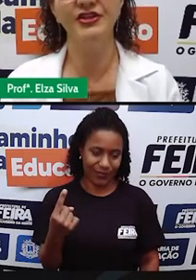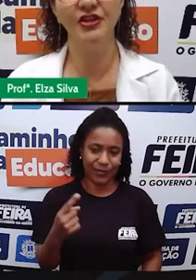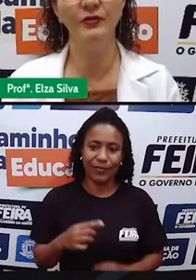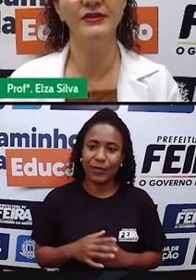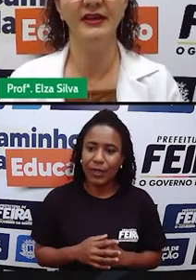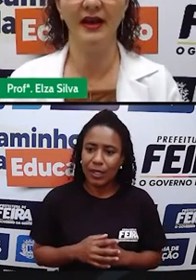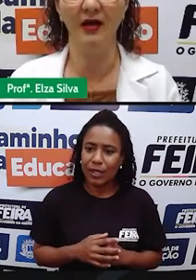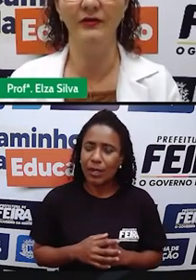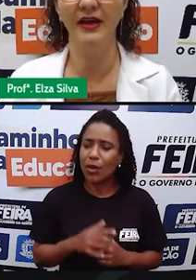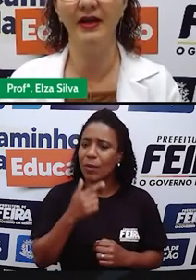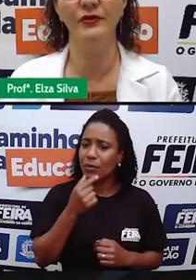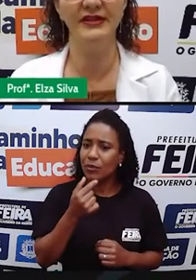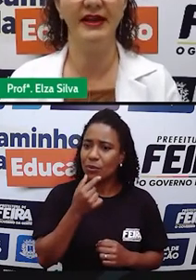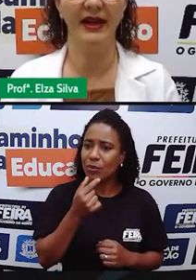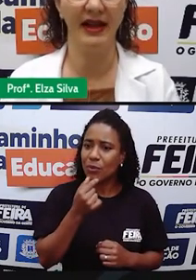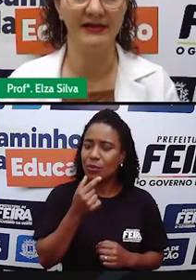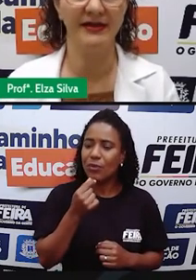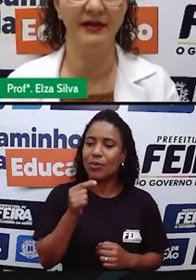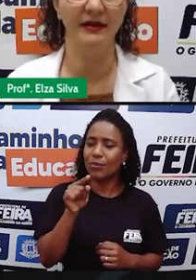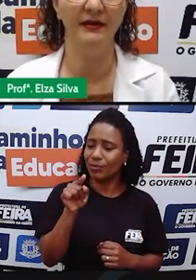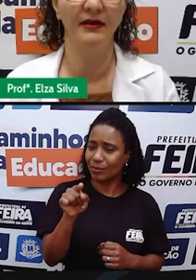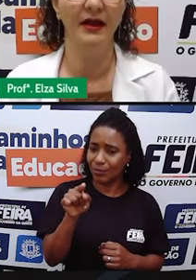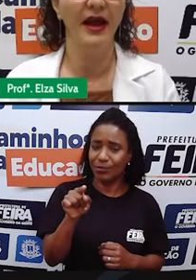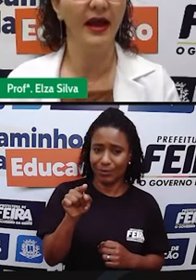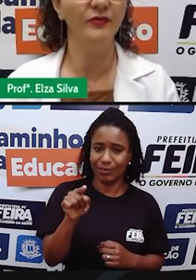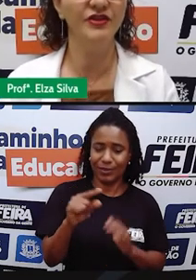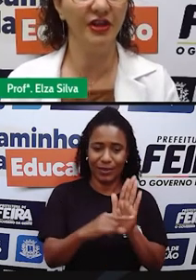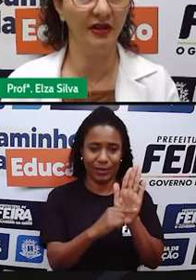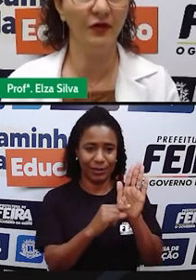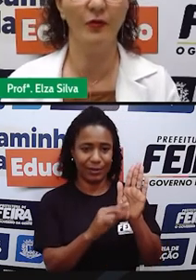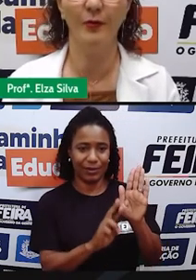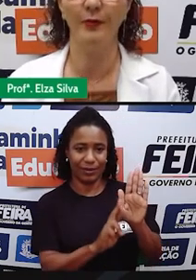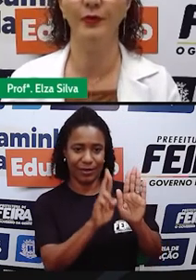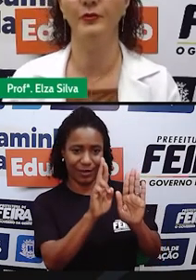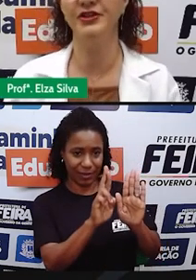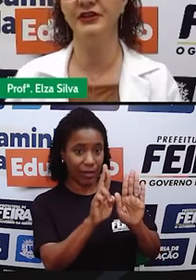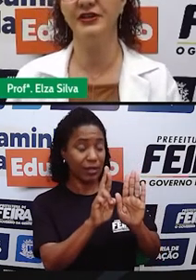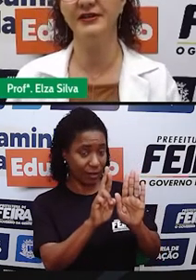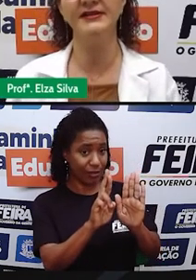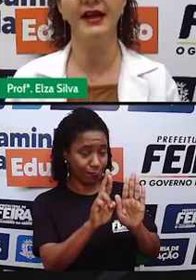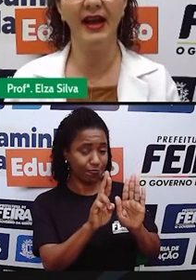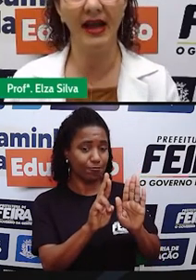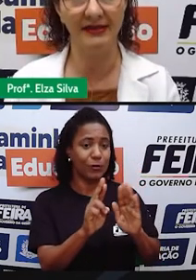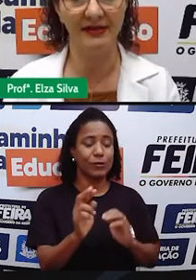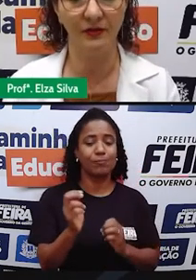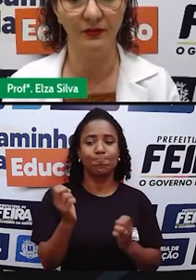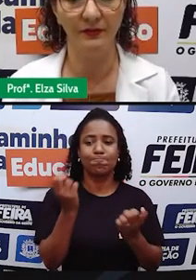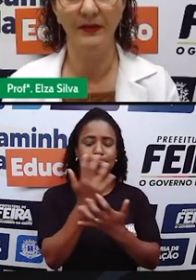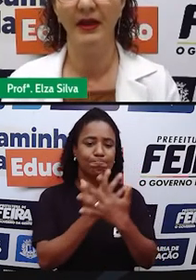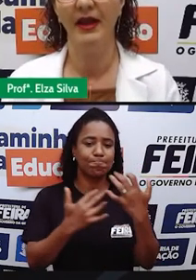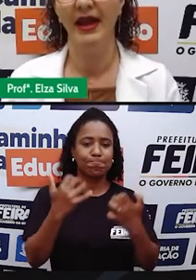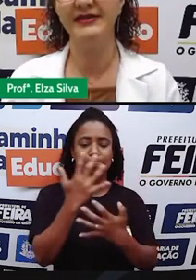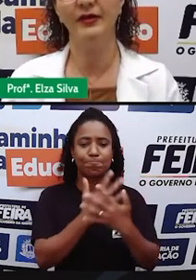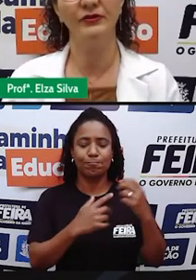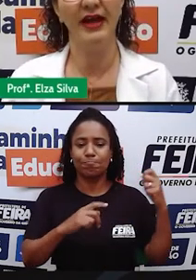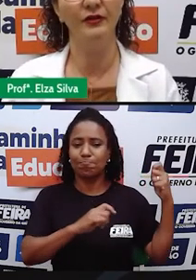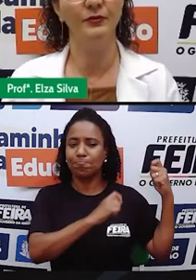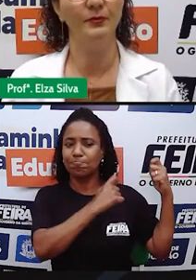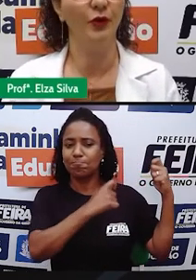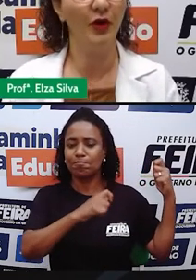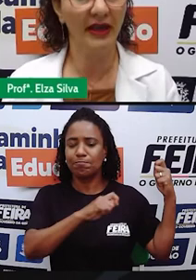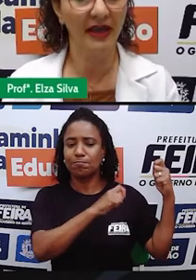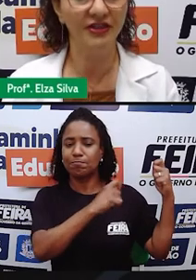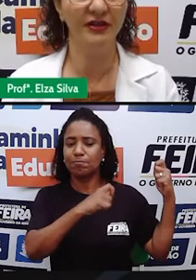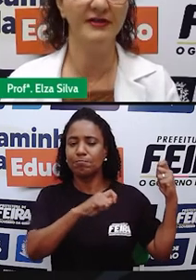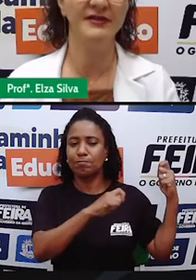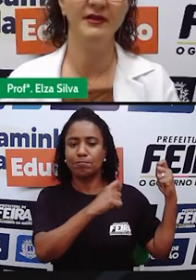E esse estilo musical, a música clássica? É um gênero, como o próprio nome já diz, clássico. executado